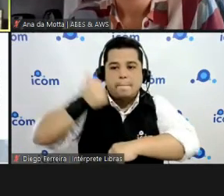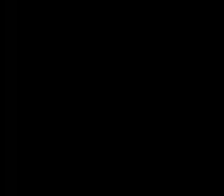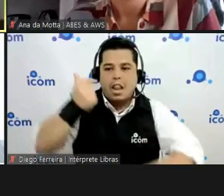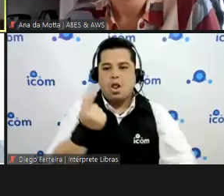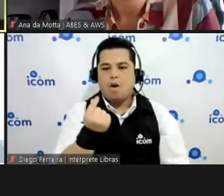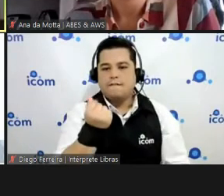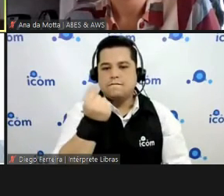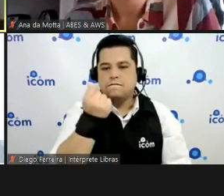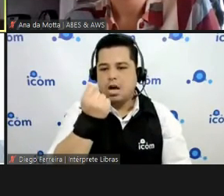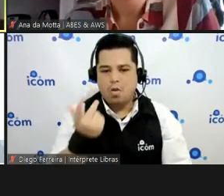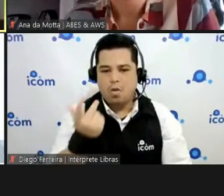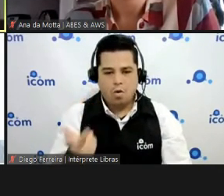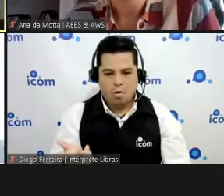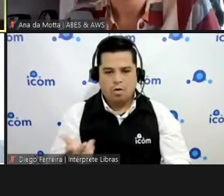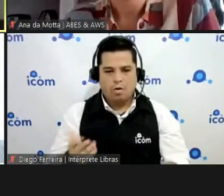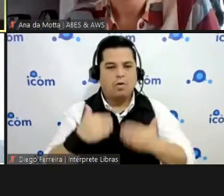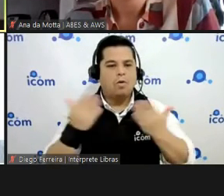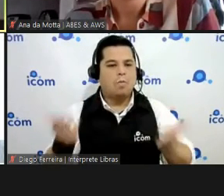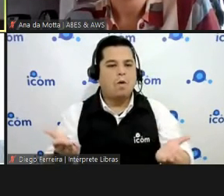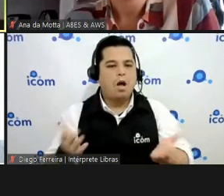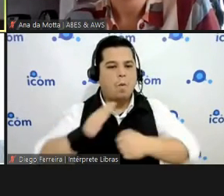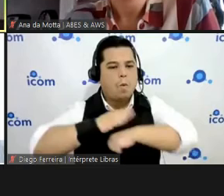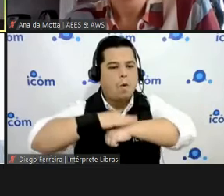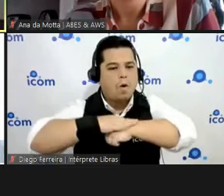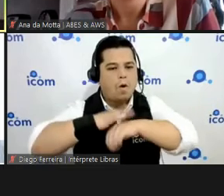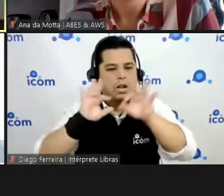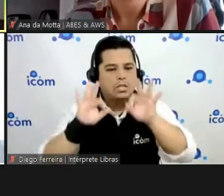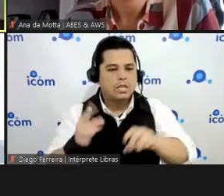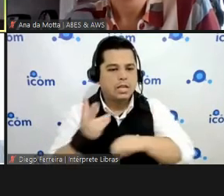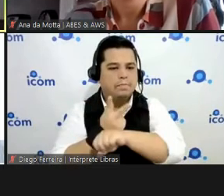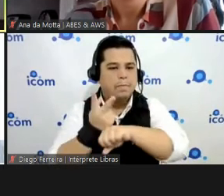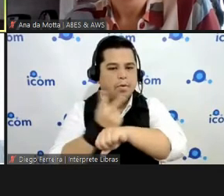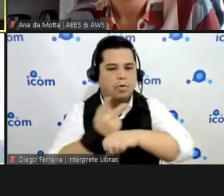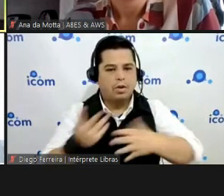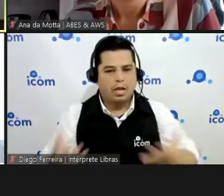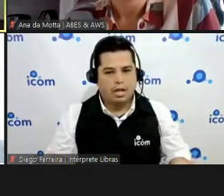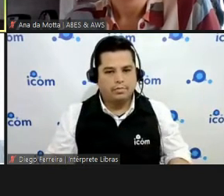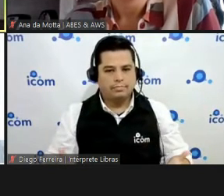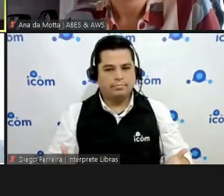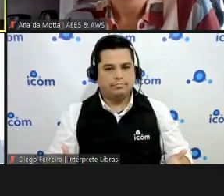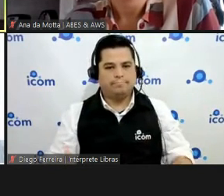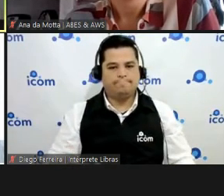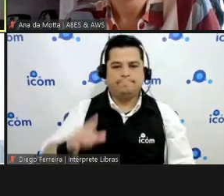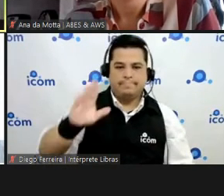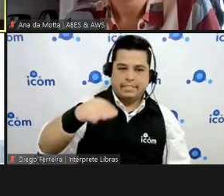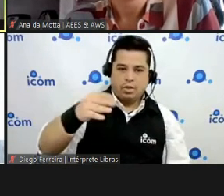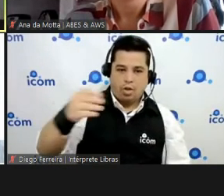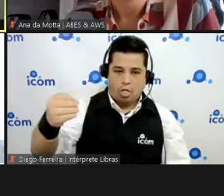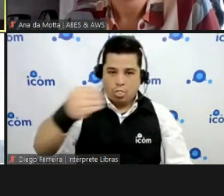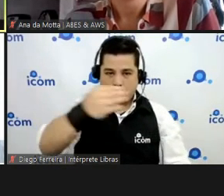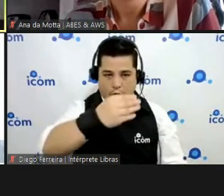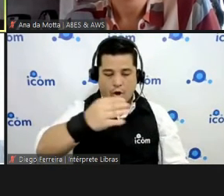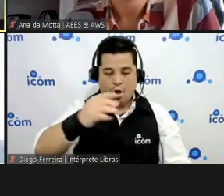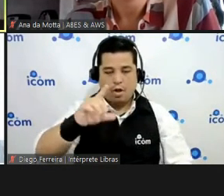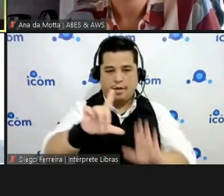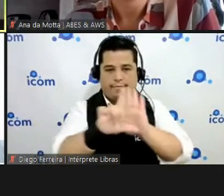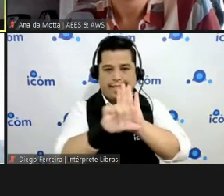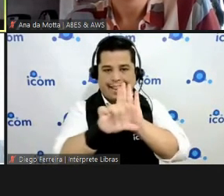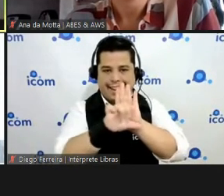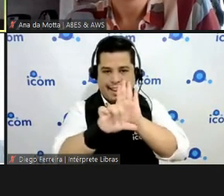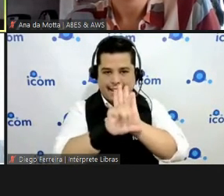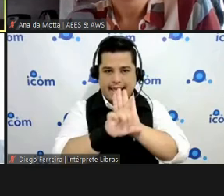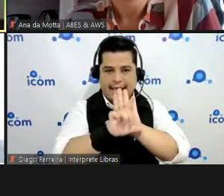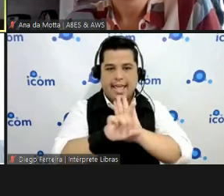fazer a emissão da minha passagem tá? então está lá no artigo 79 da nova lei de licitações a história do credenciamento